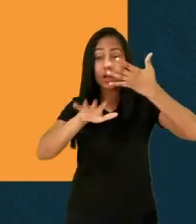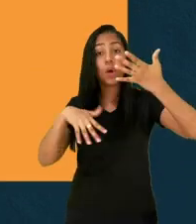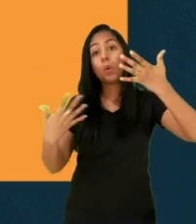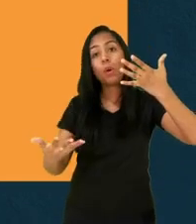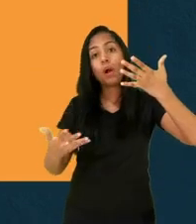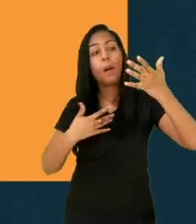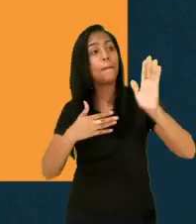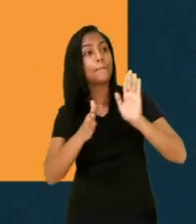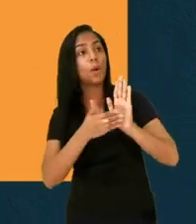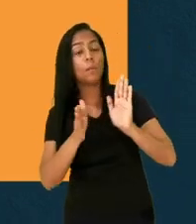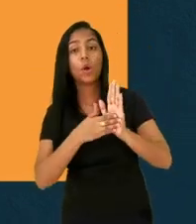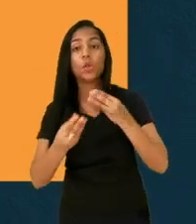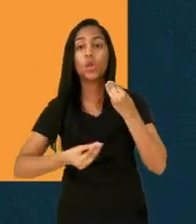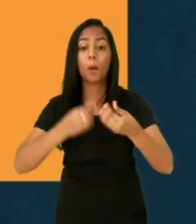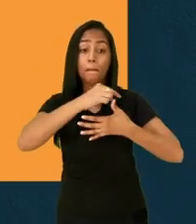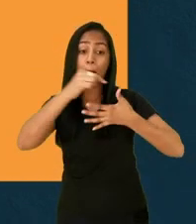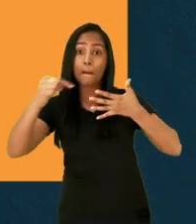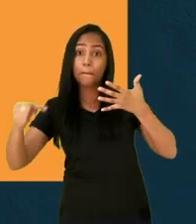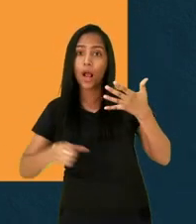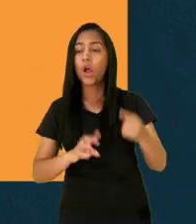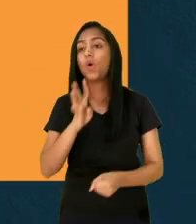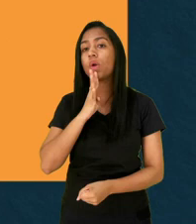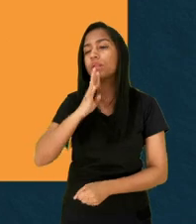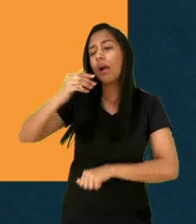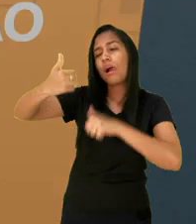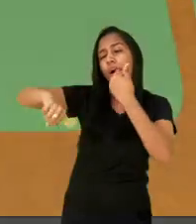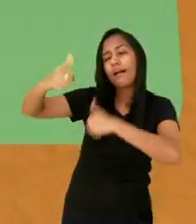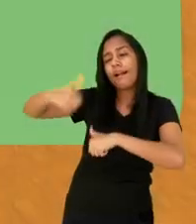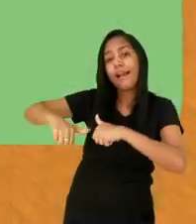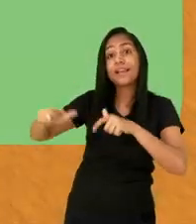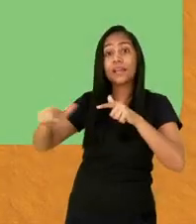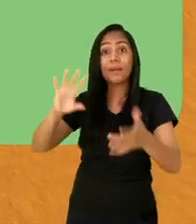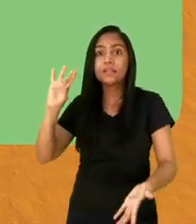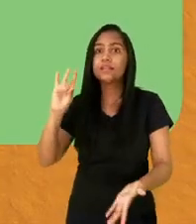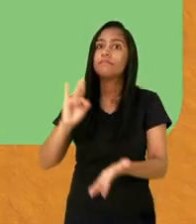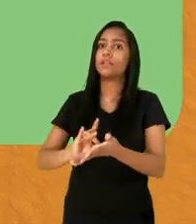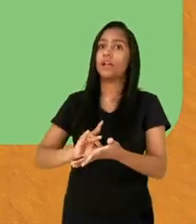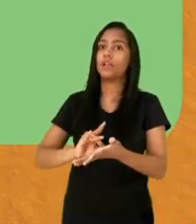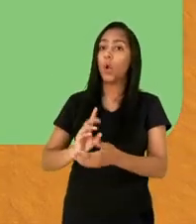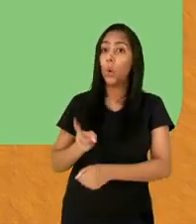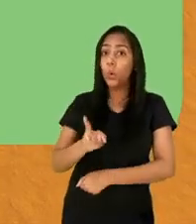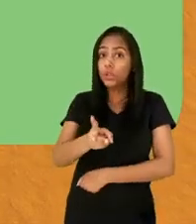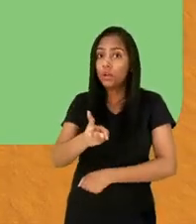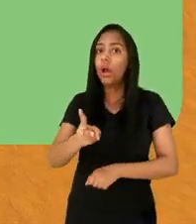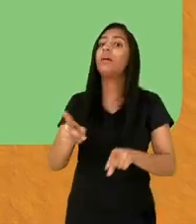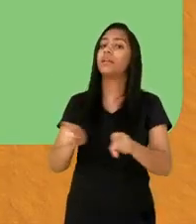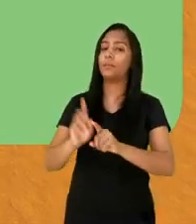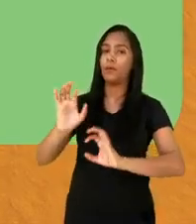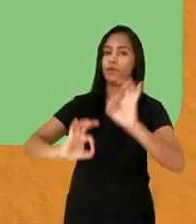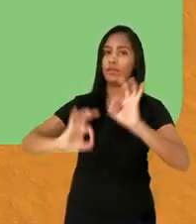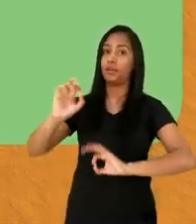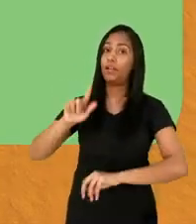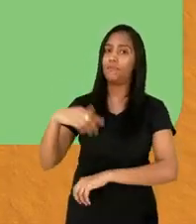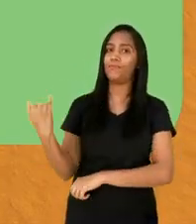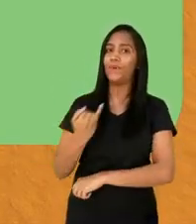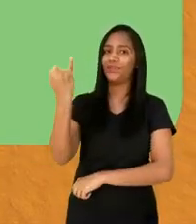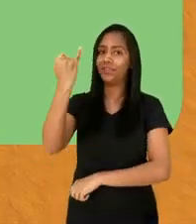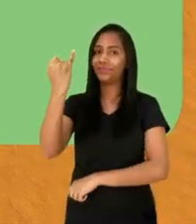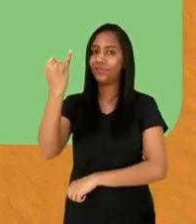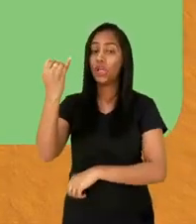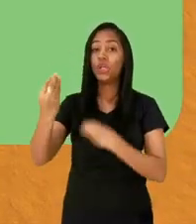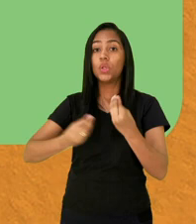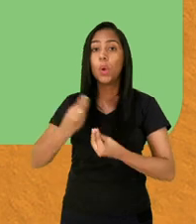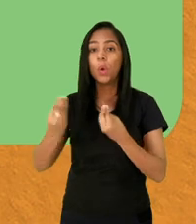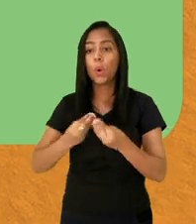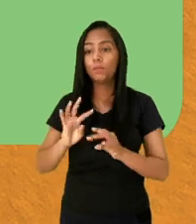transformação digital e desenvolvimento urbano sustentável. O oitavo e último objetivo se preocupa com os impactos